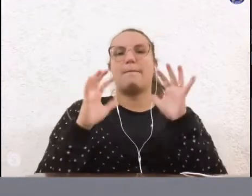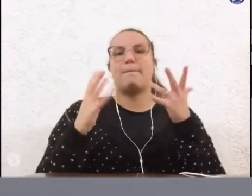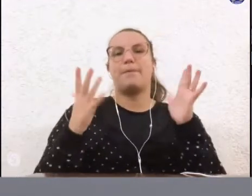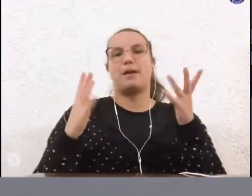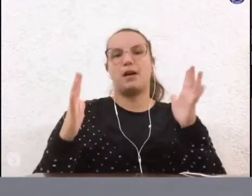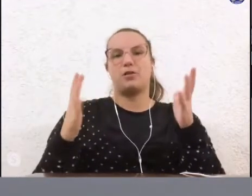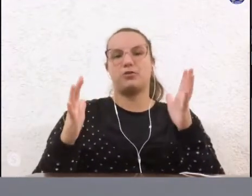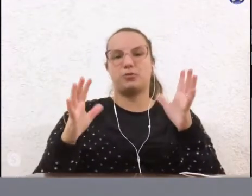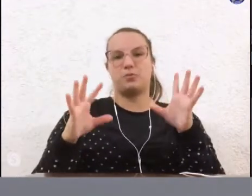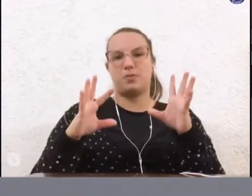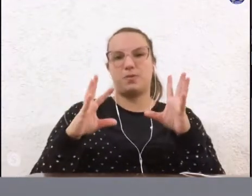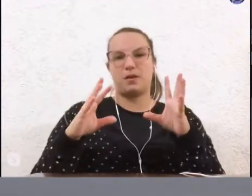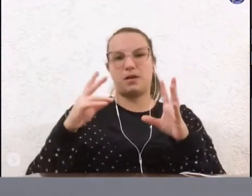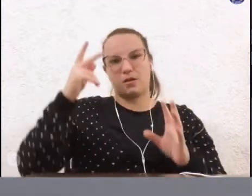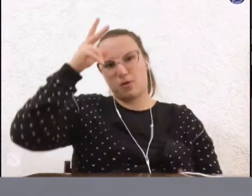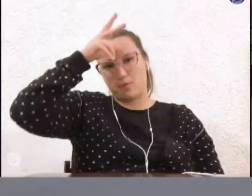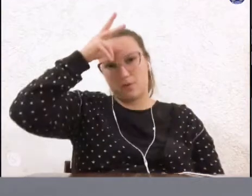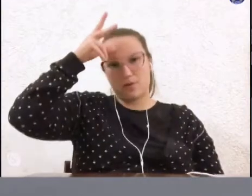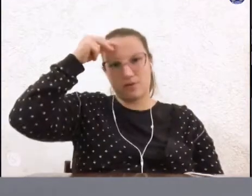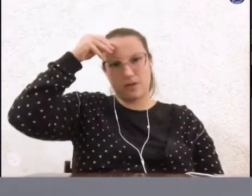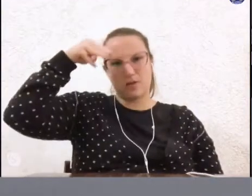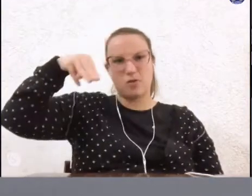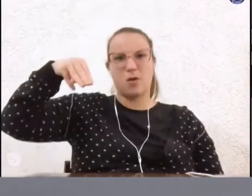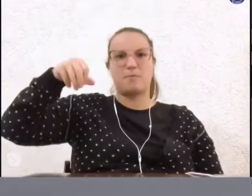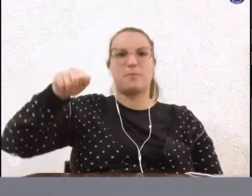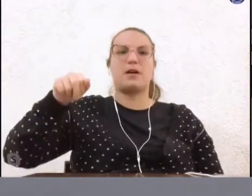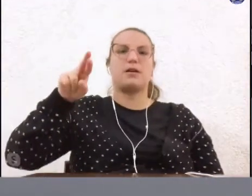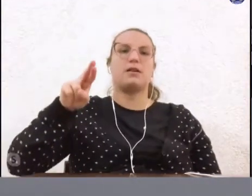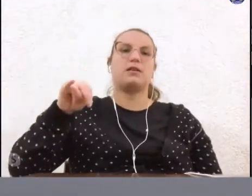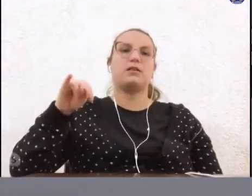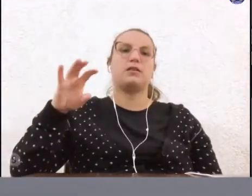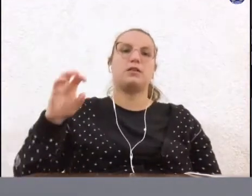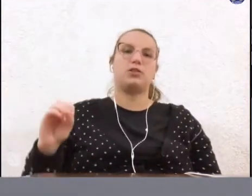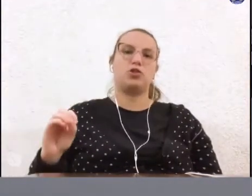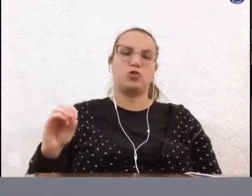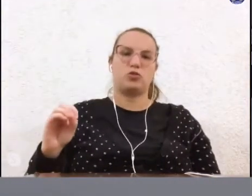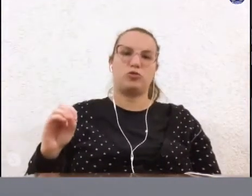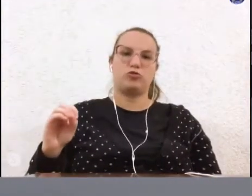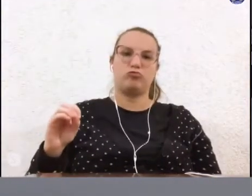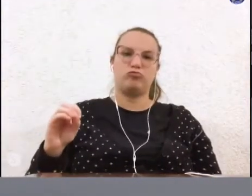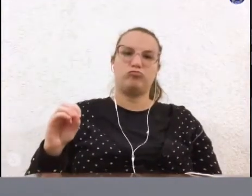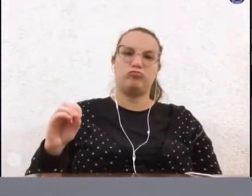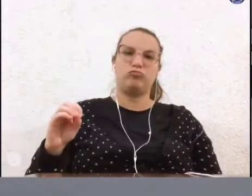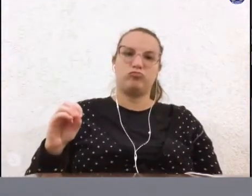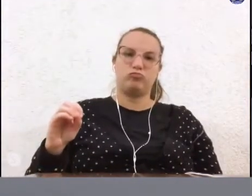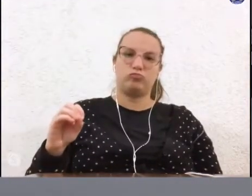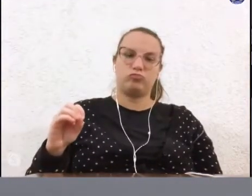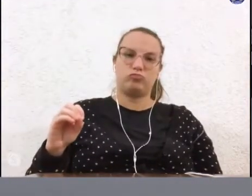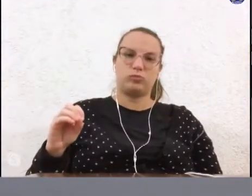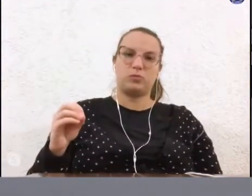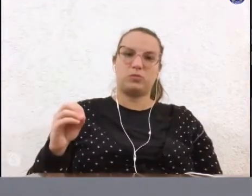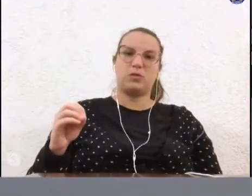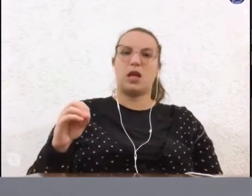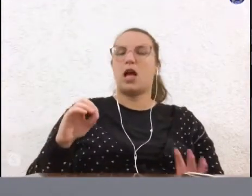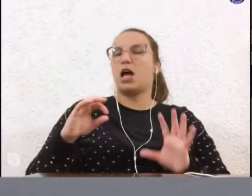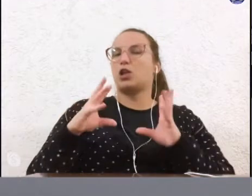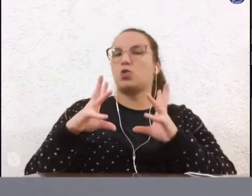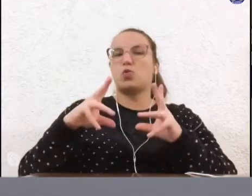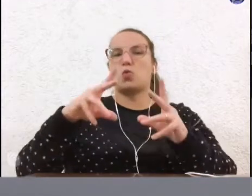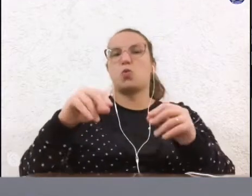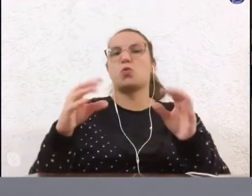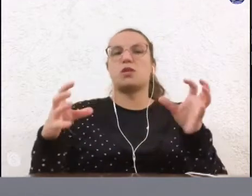excelentíssimo prefeito Mário Eduardo Pardini Afonseca, extensiva a toda a equipe